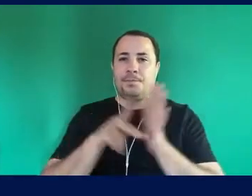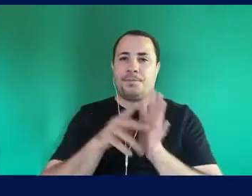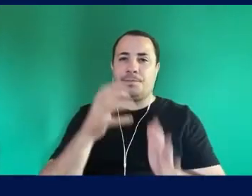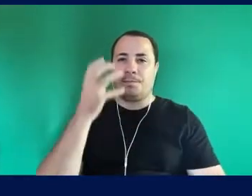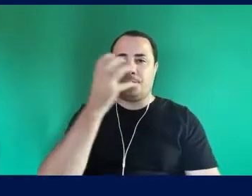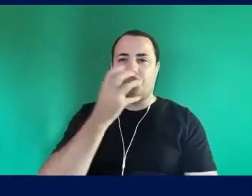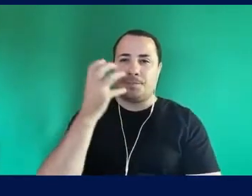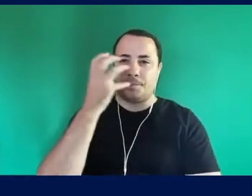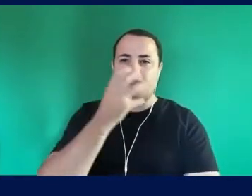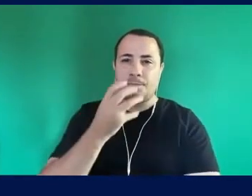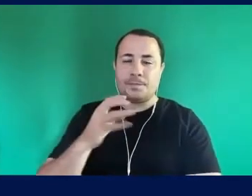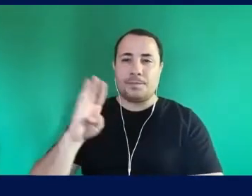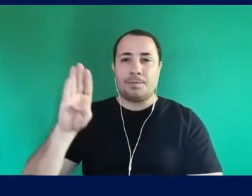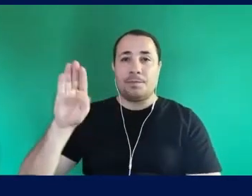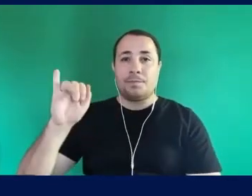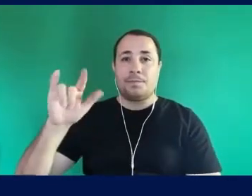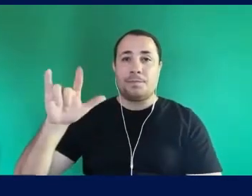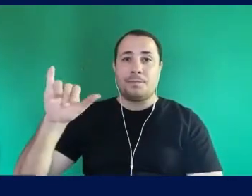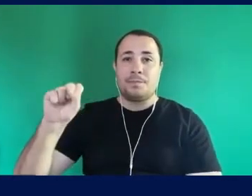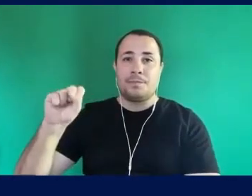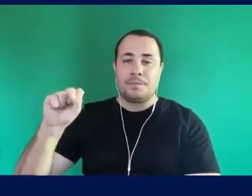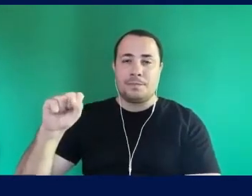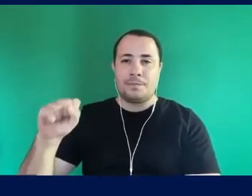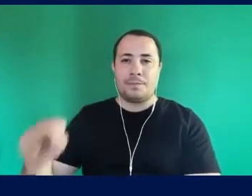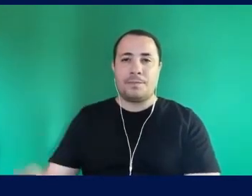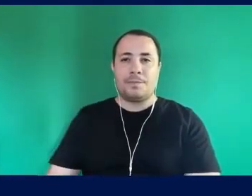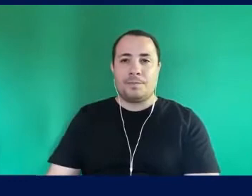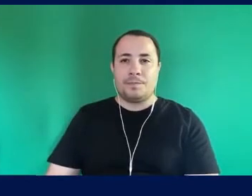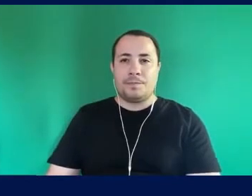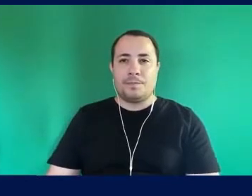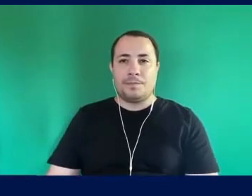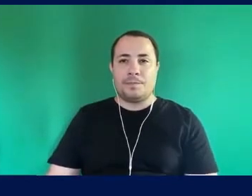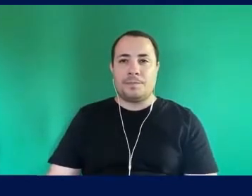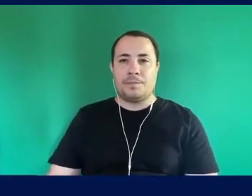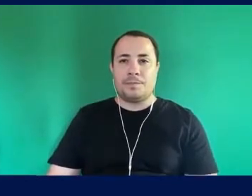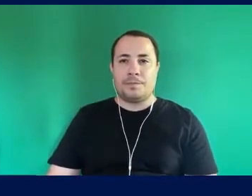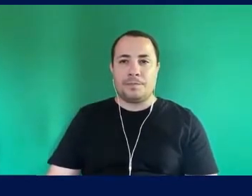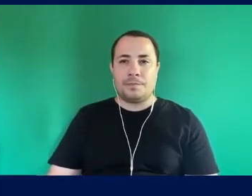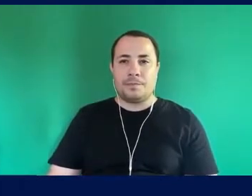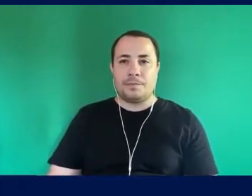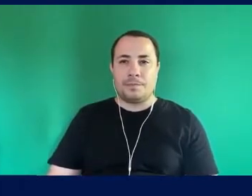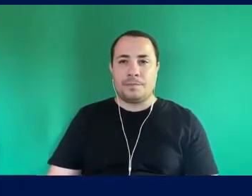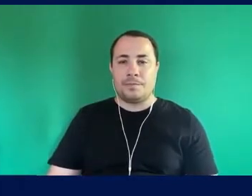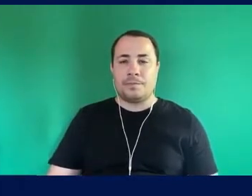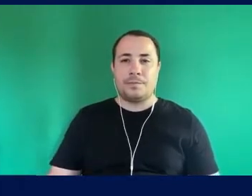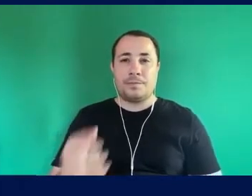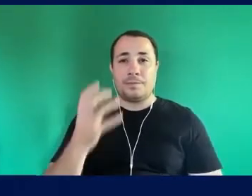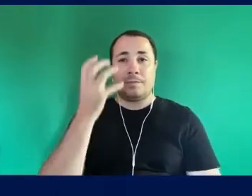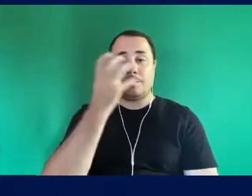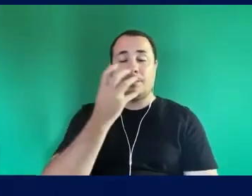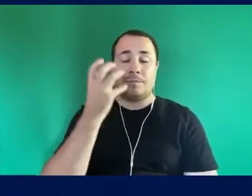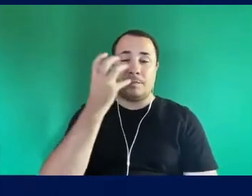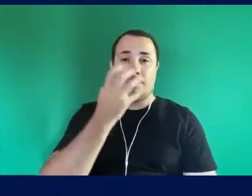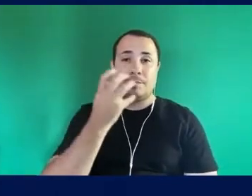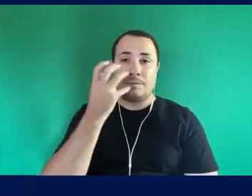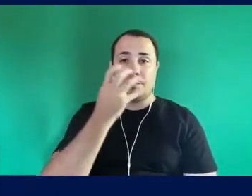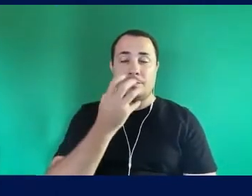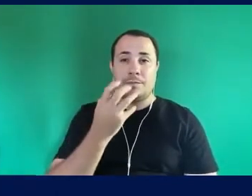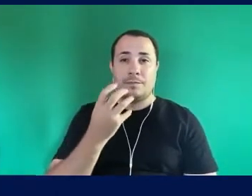De bilis Ela é uma fala De paixões E a paixão É isso A paixão Ela pode